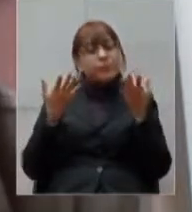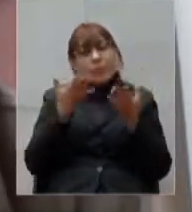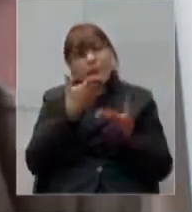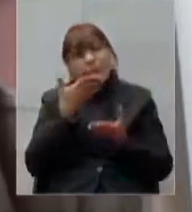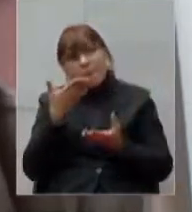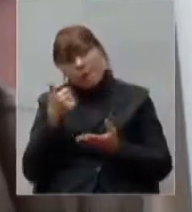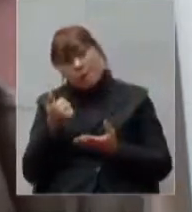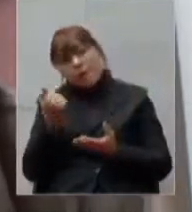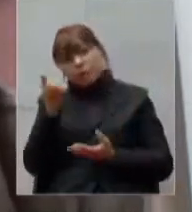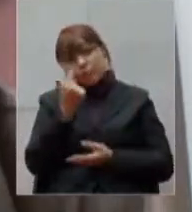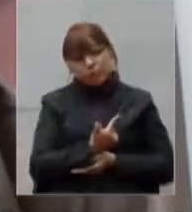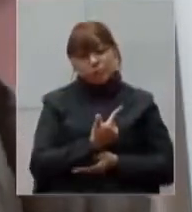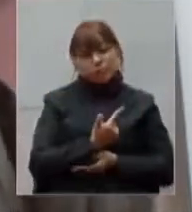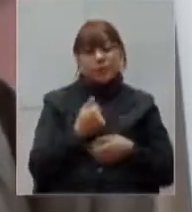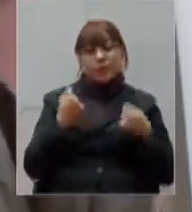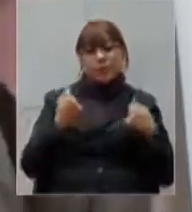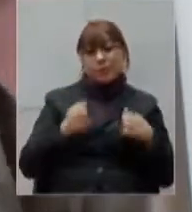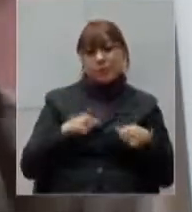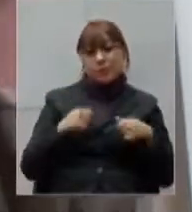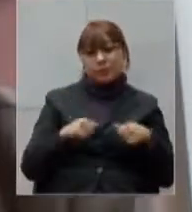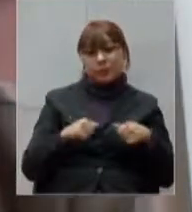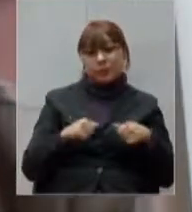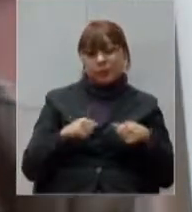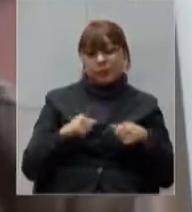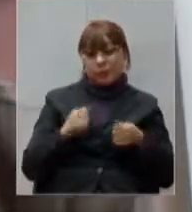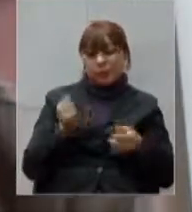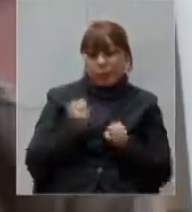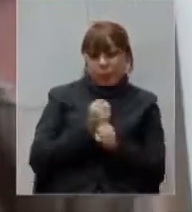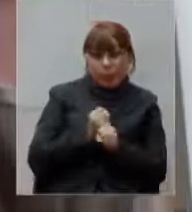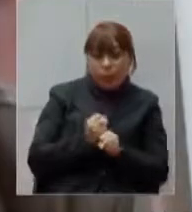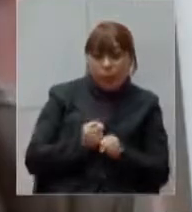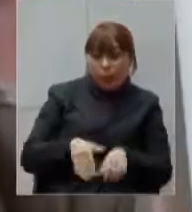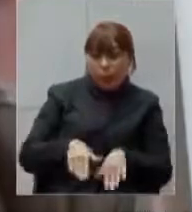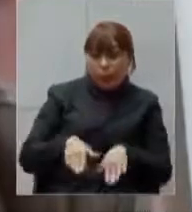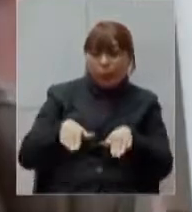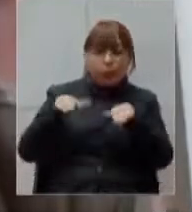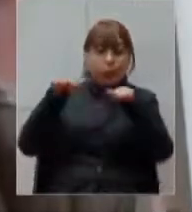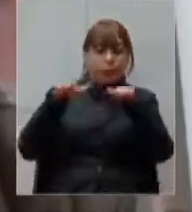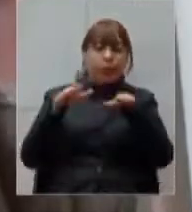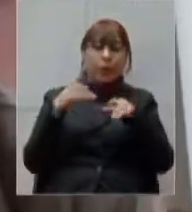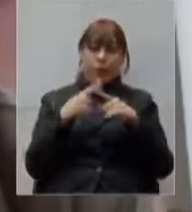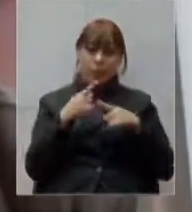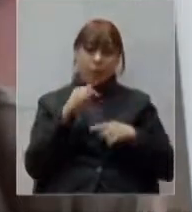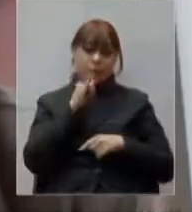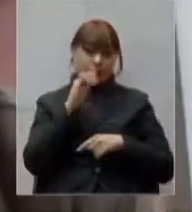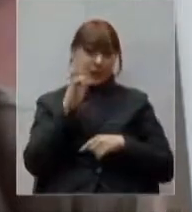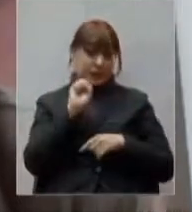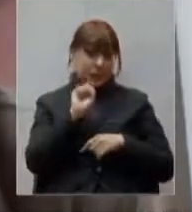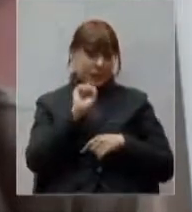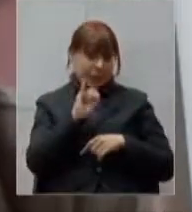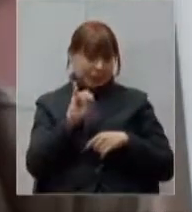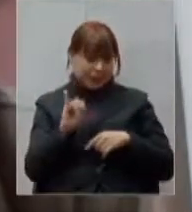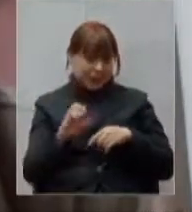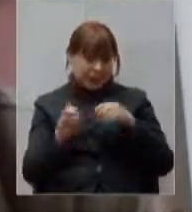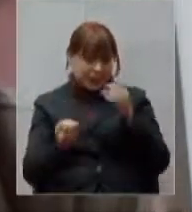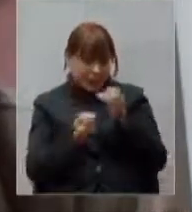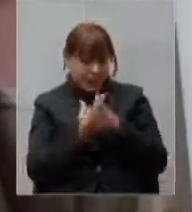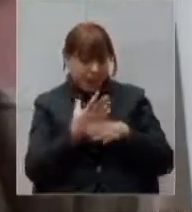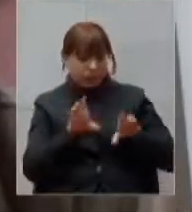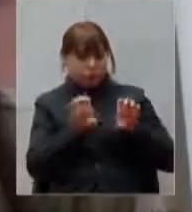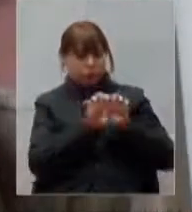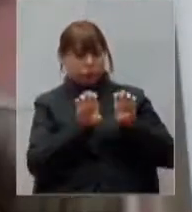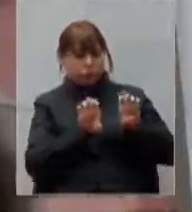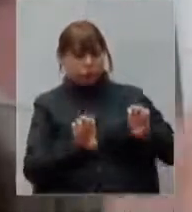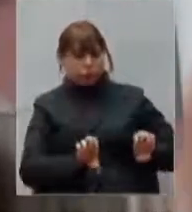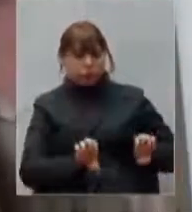possibilidade de ter que tirar do chão que só para tirar do chão uma estrutura uma estrutura que é